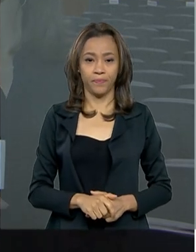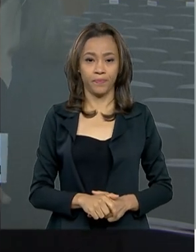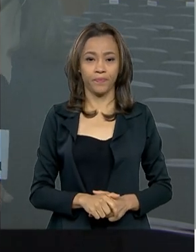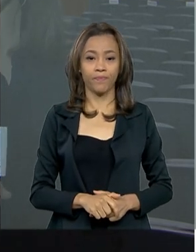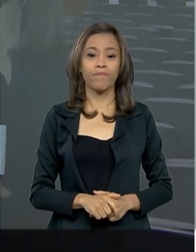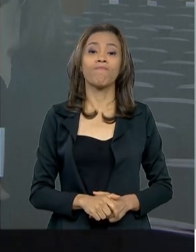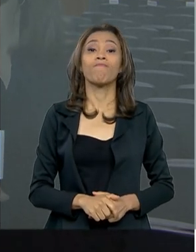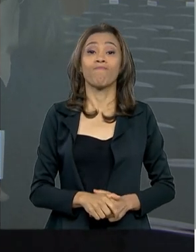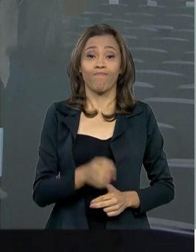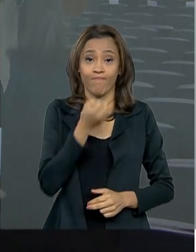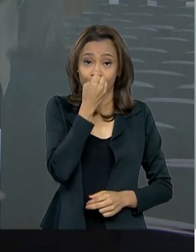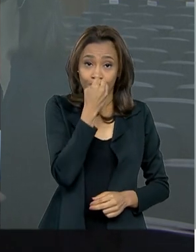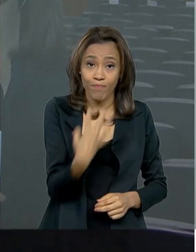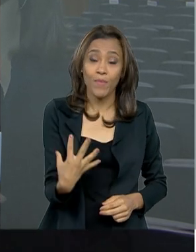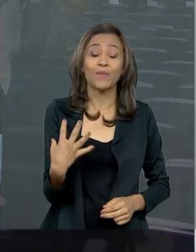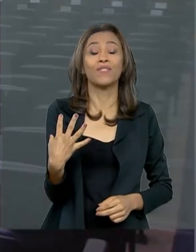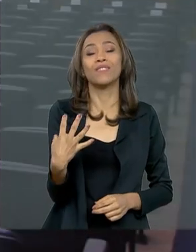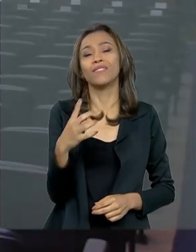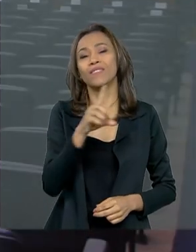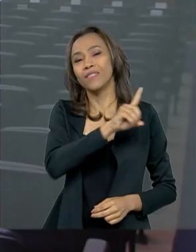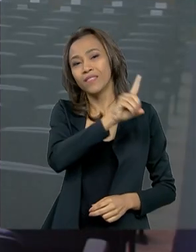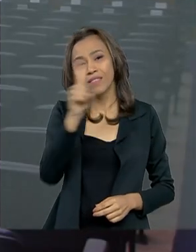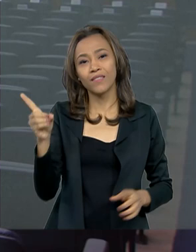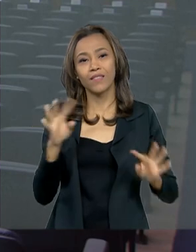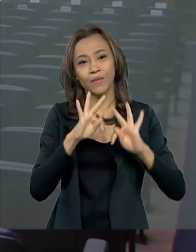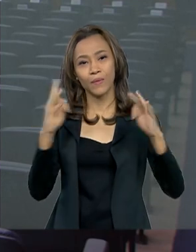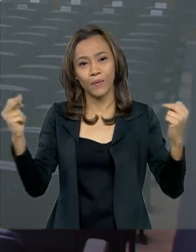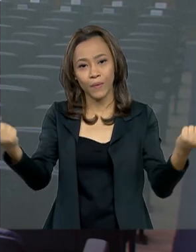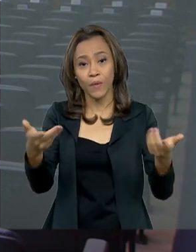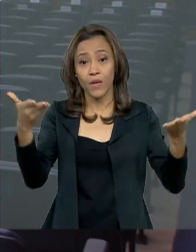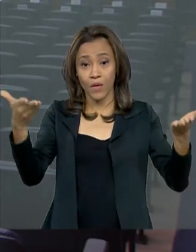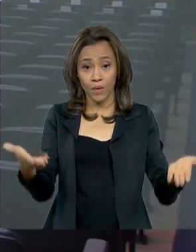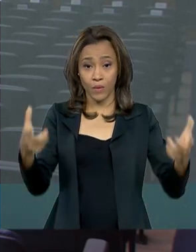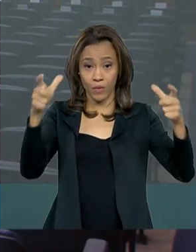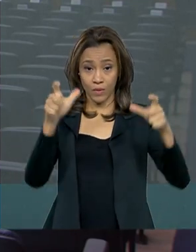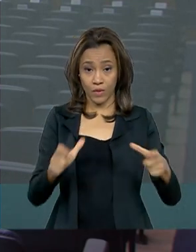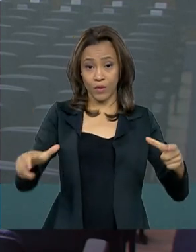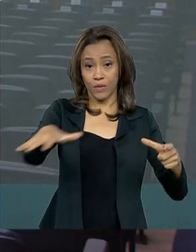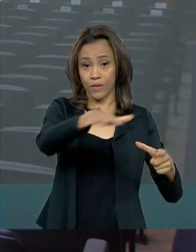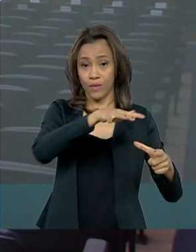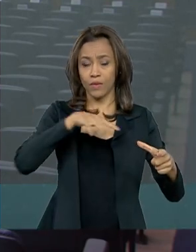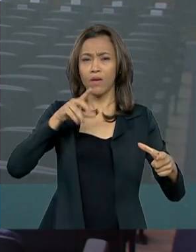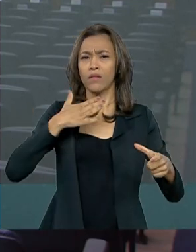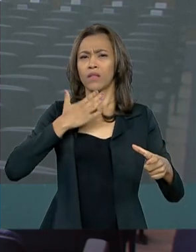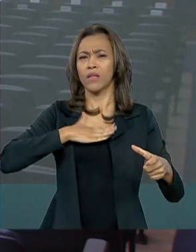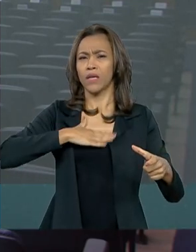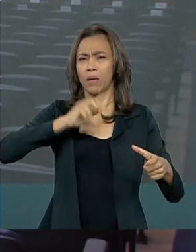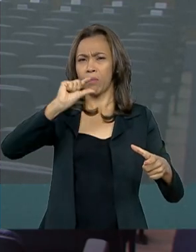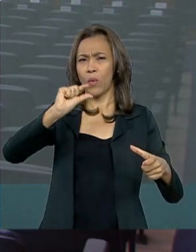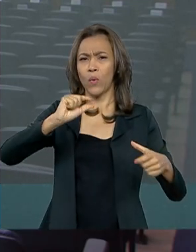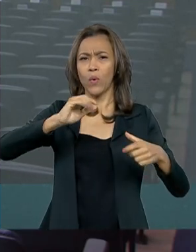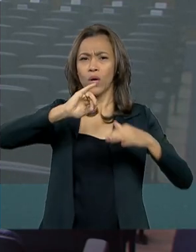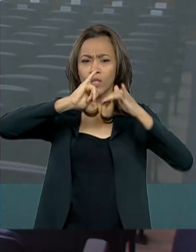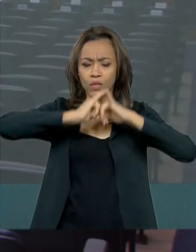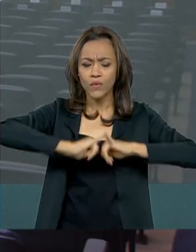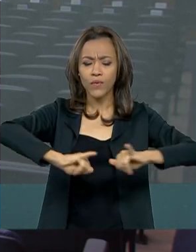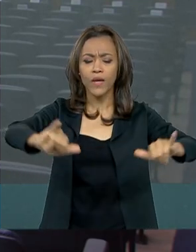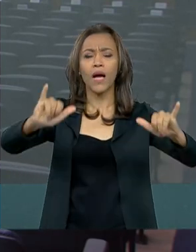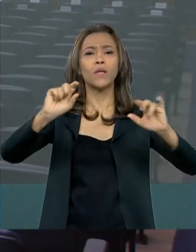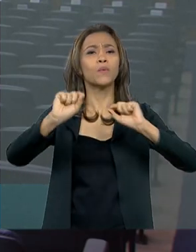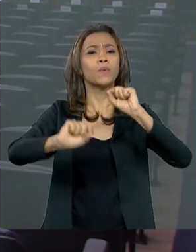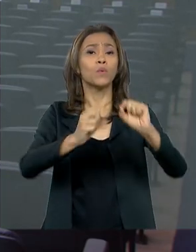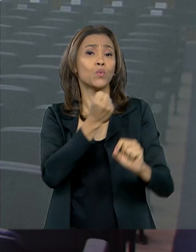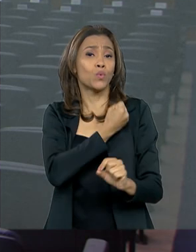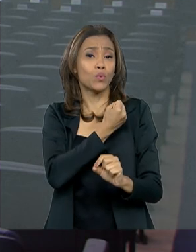Bom dia, Renata. Bom dia a todos. Eu estou aqui no Instituto Nacional de Câncer, Inca, onde daqui a pouquinho serão divulgados os números de